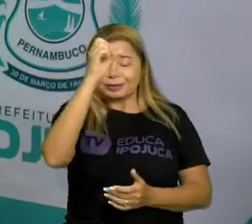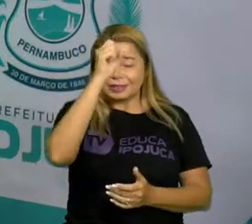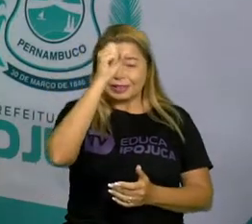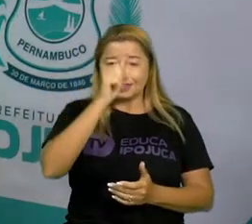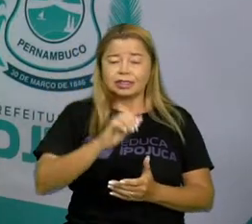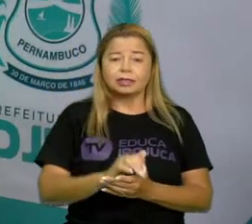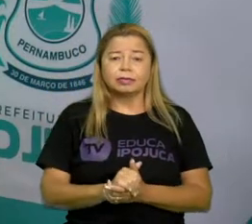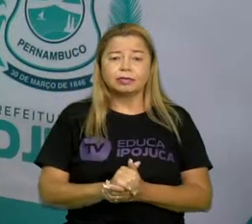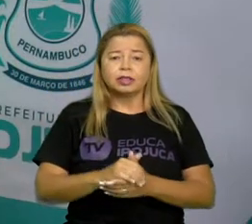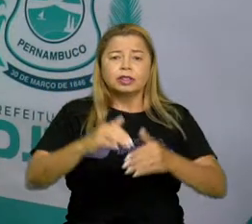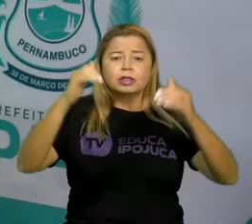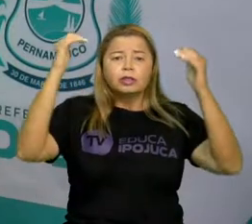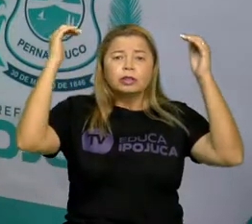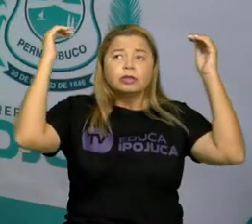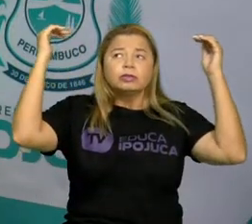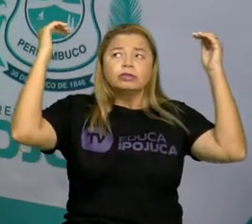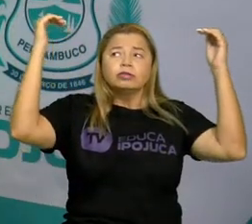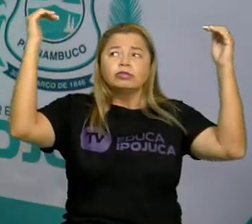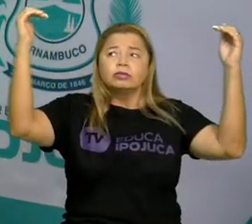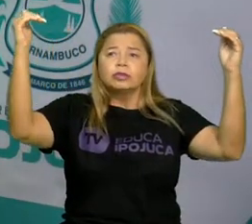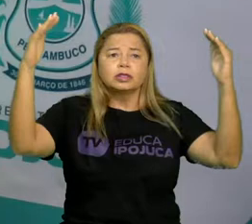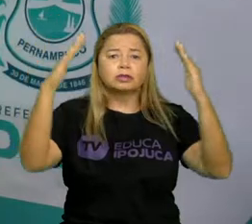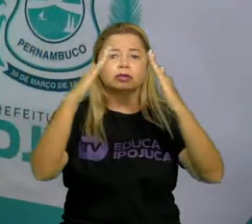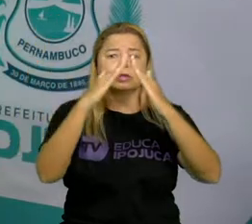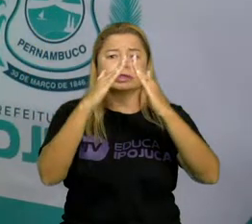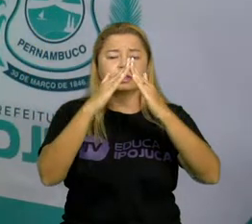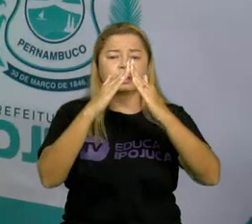E o teto de uma casa é feito de quê?